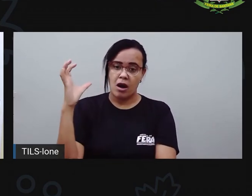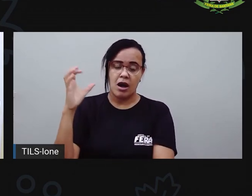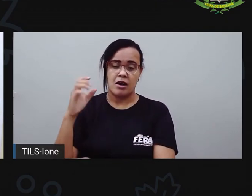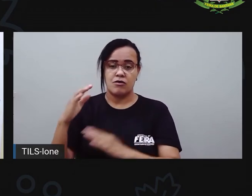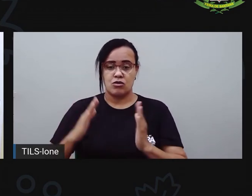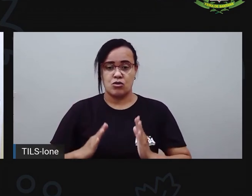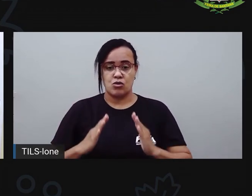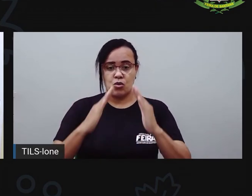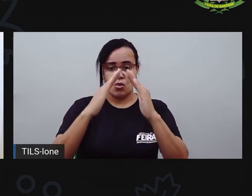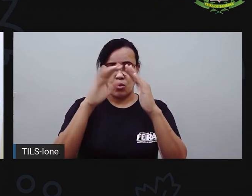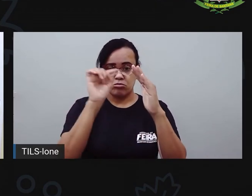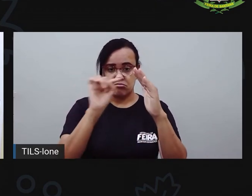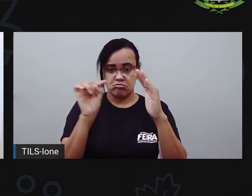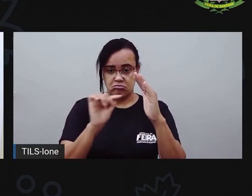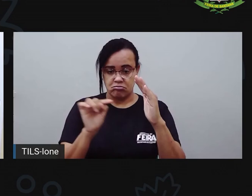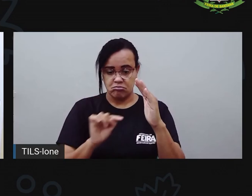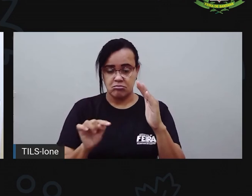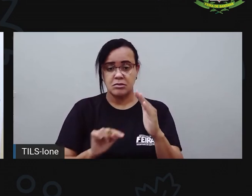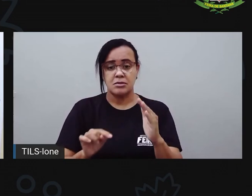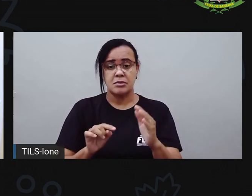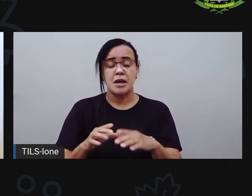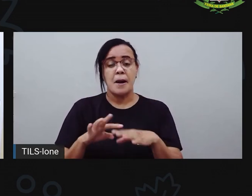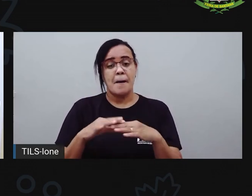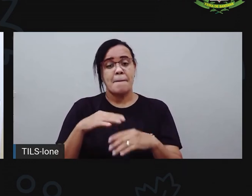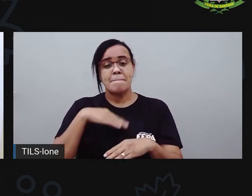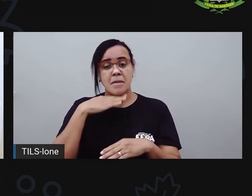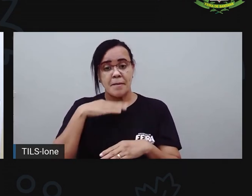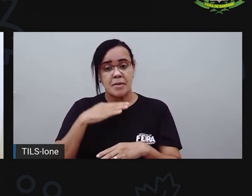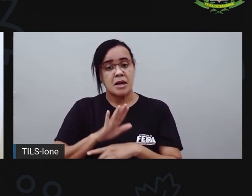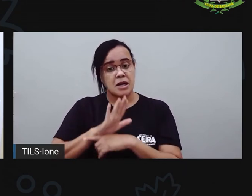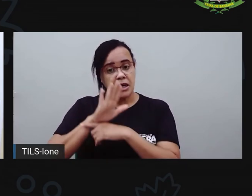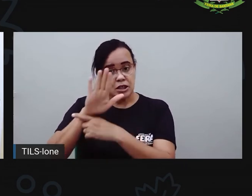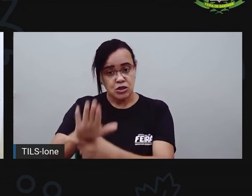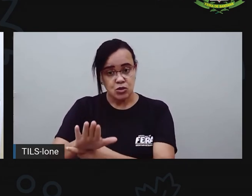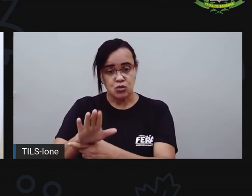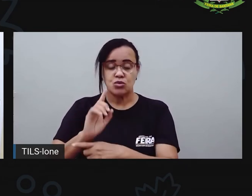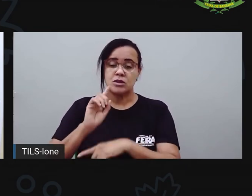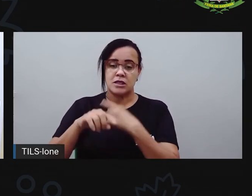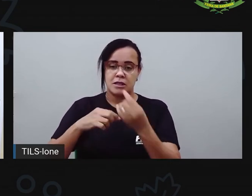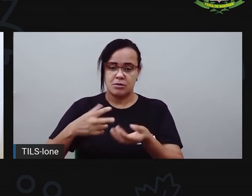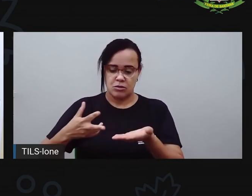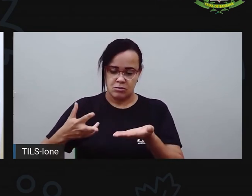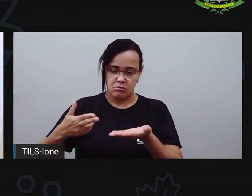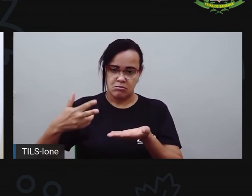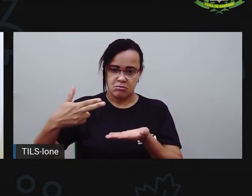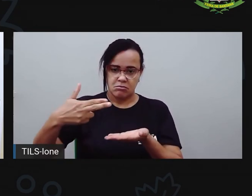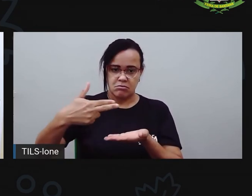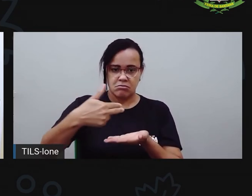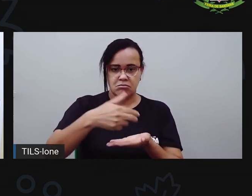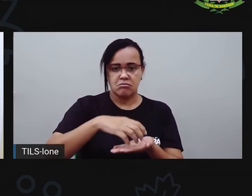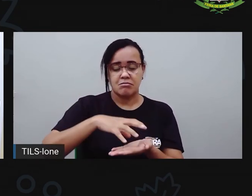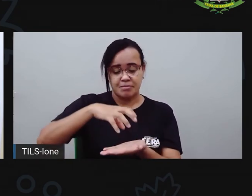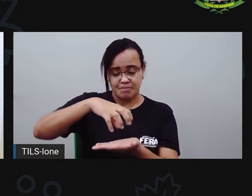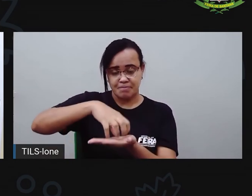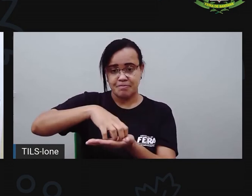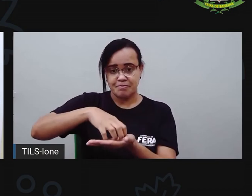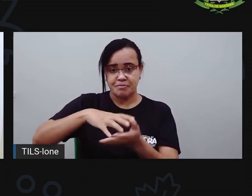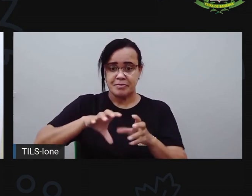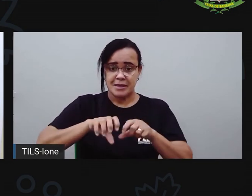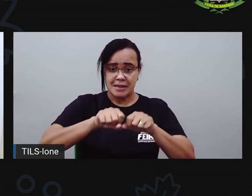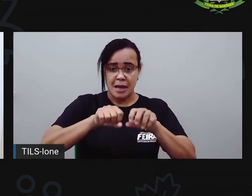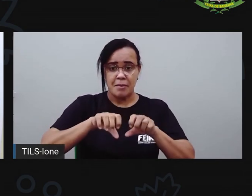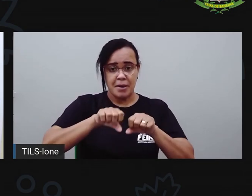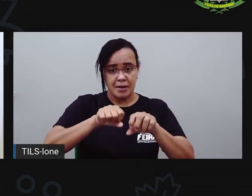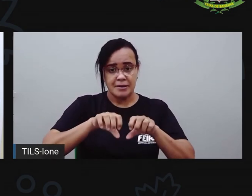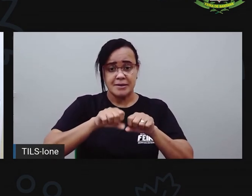você, com a ajuda da mamãe, faz o corte na massa para fazer o formato que você queira. E aí, como a moça